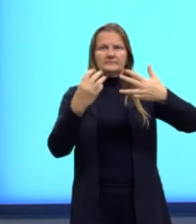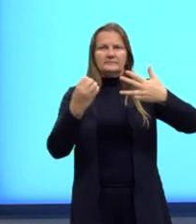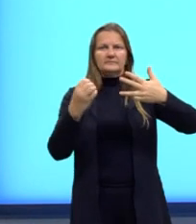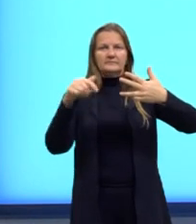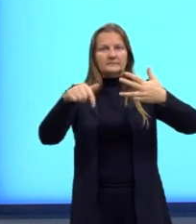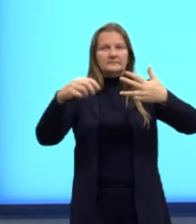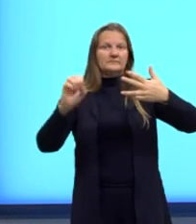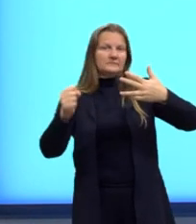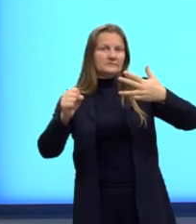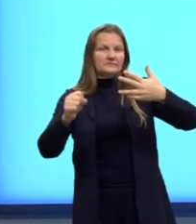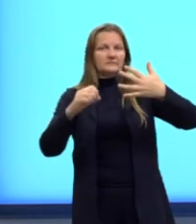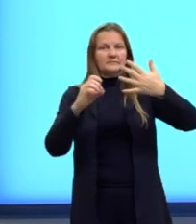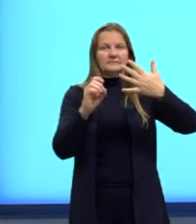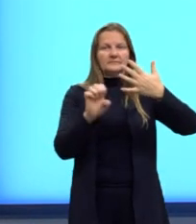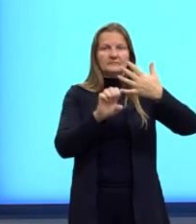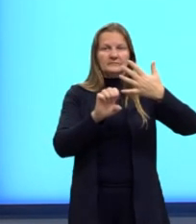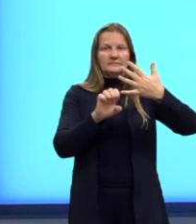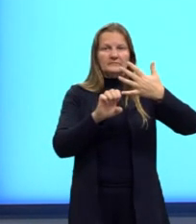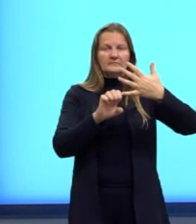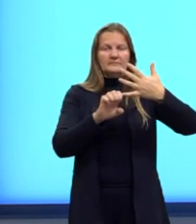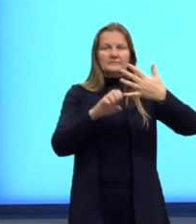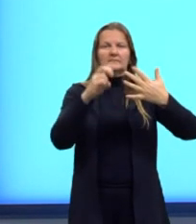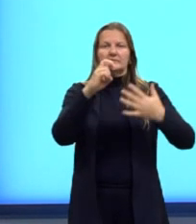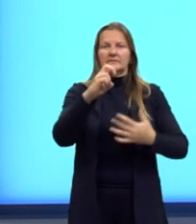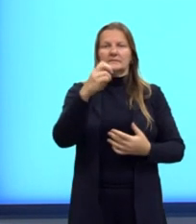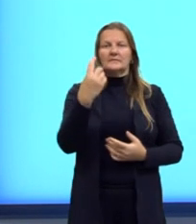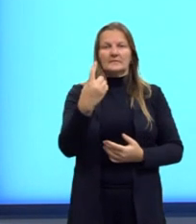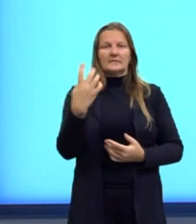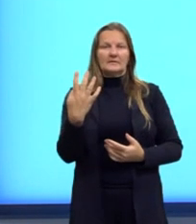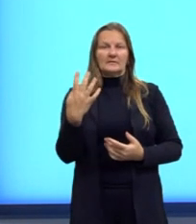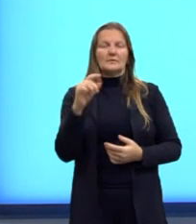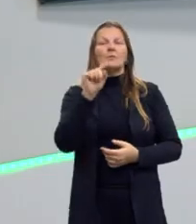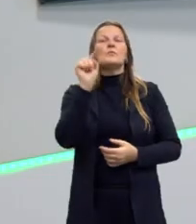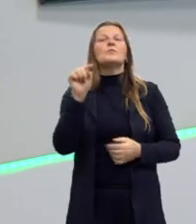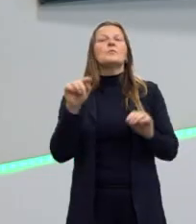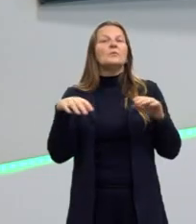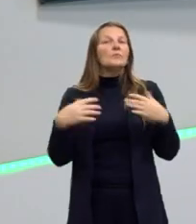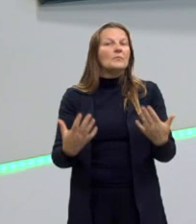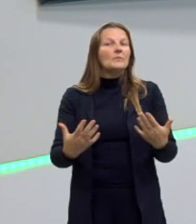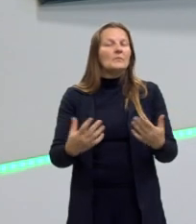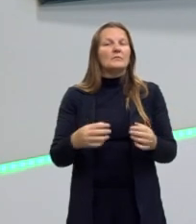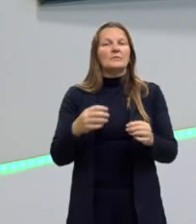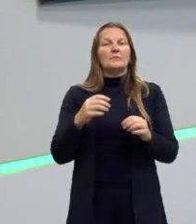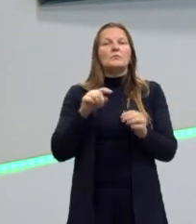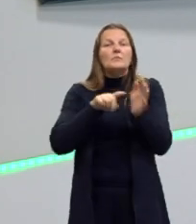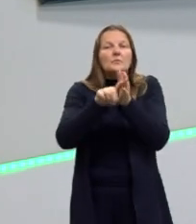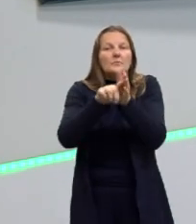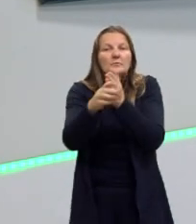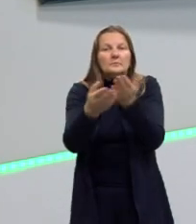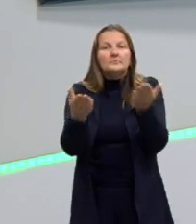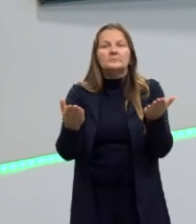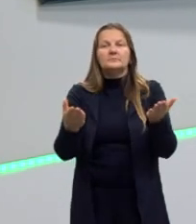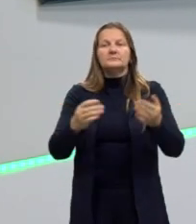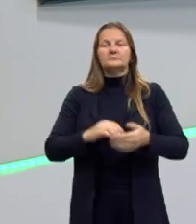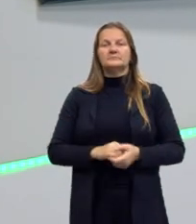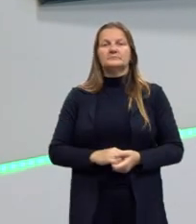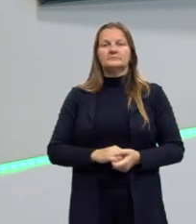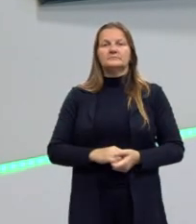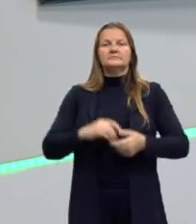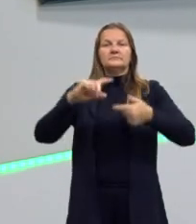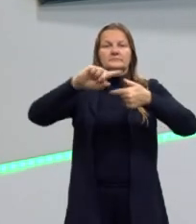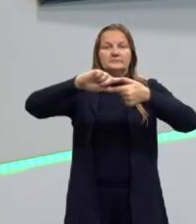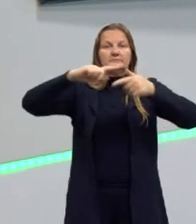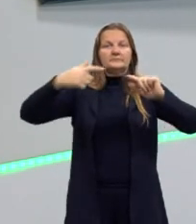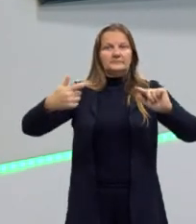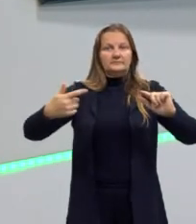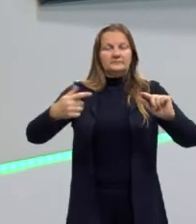378 e letra E, 514. Então essa é a nossa questão. Na geometria,